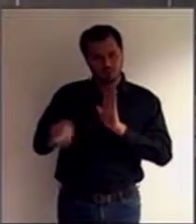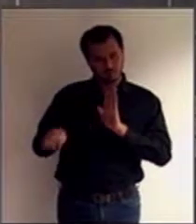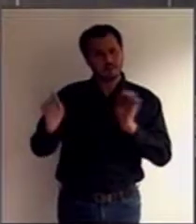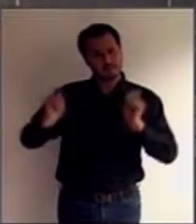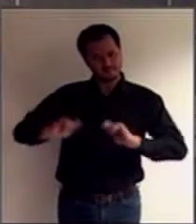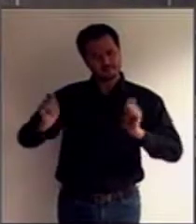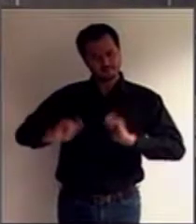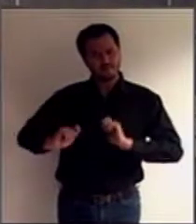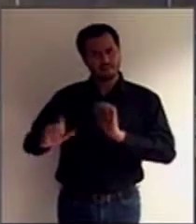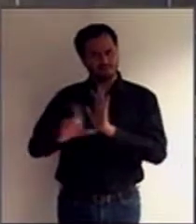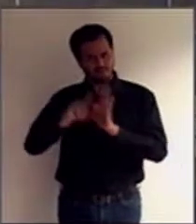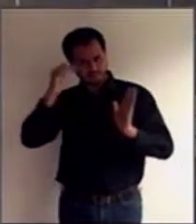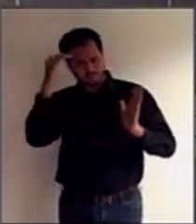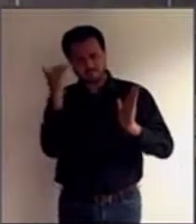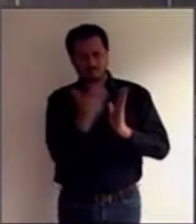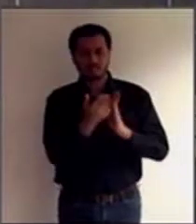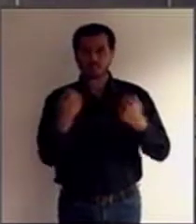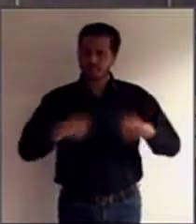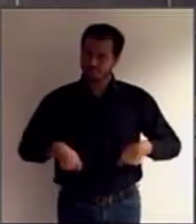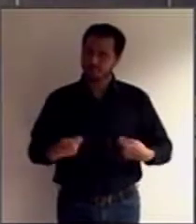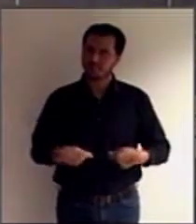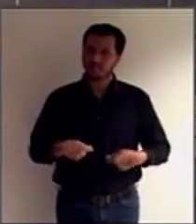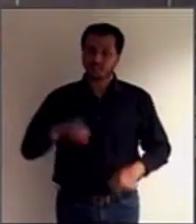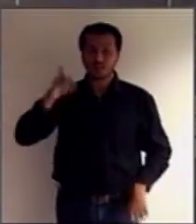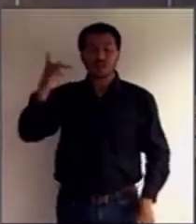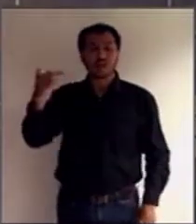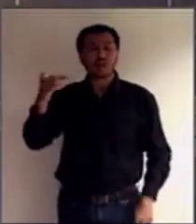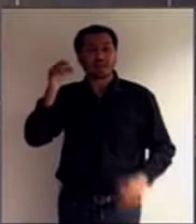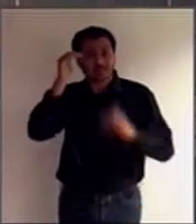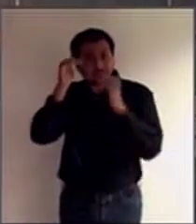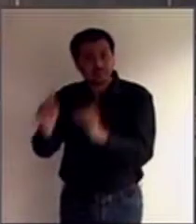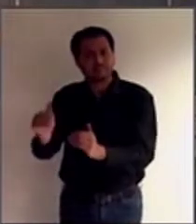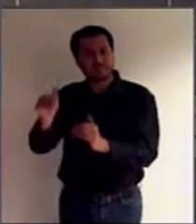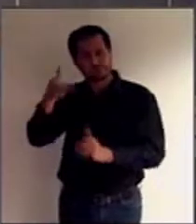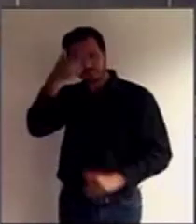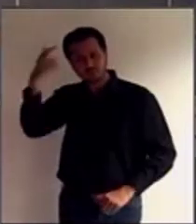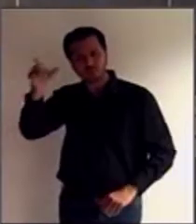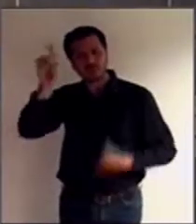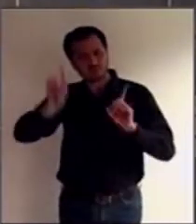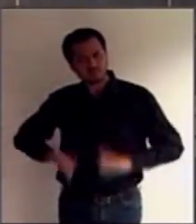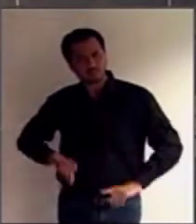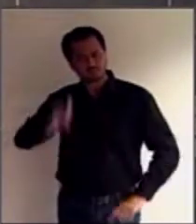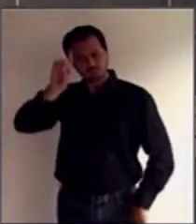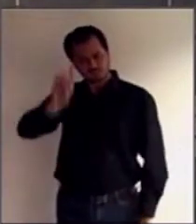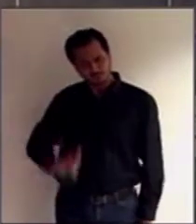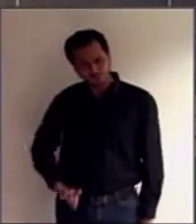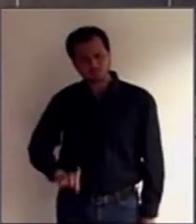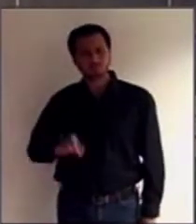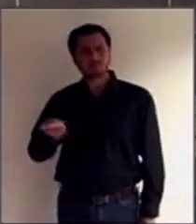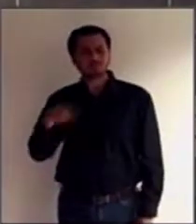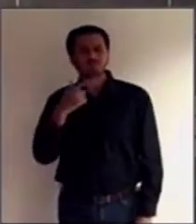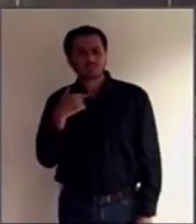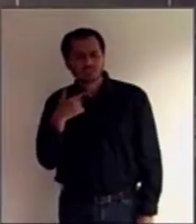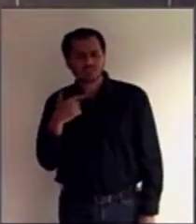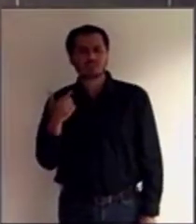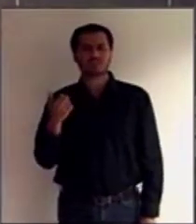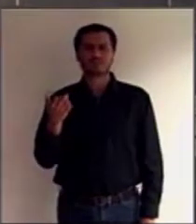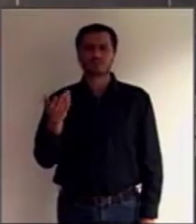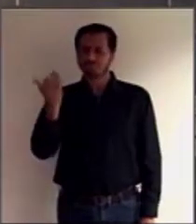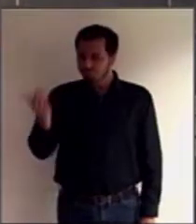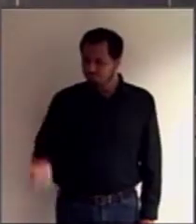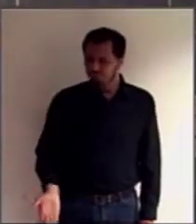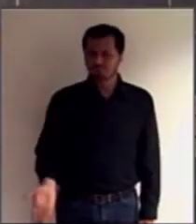respeitem os direitos, a vontade e as preferências da pessoa. Sejam